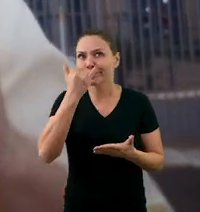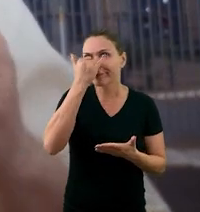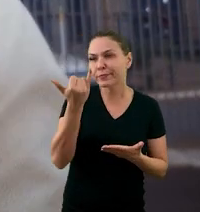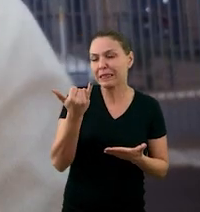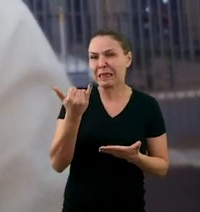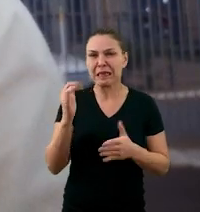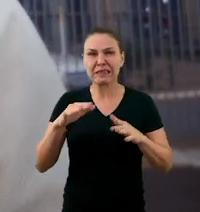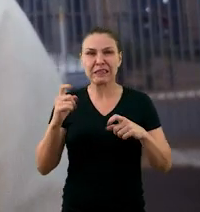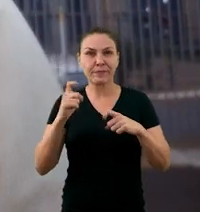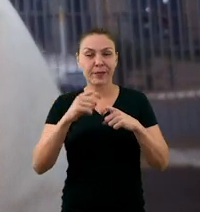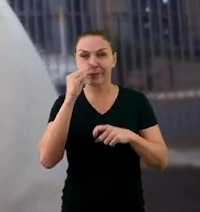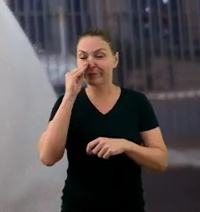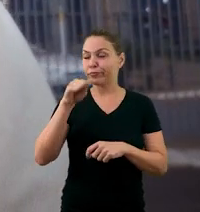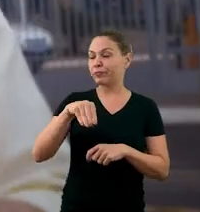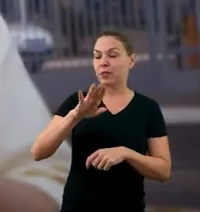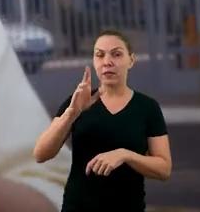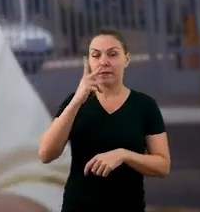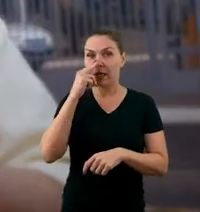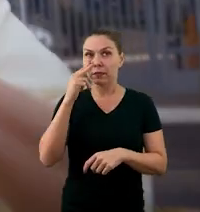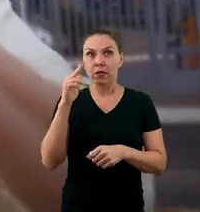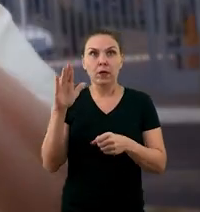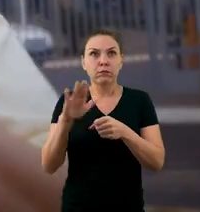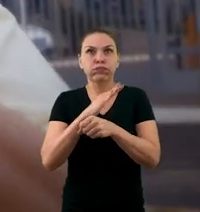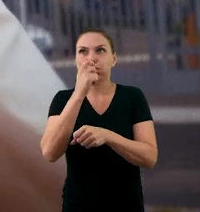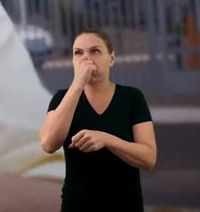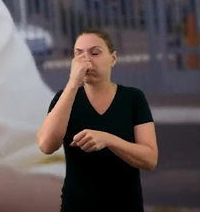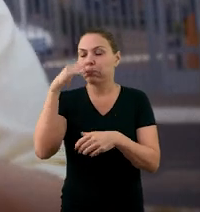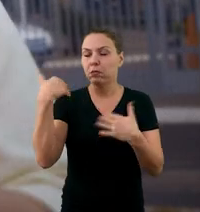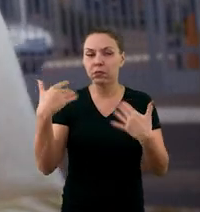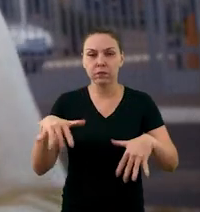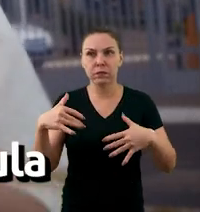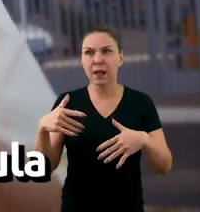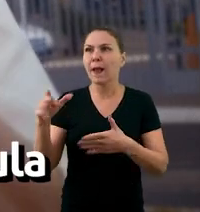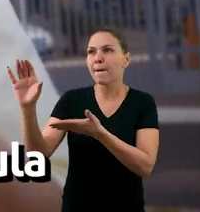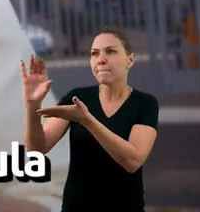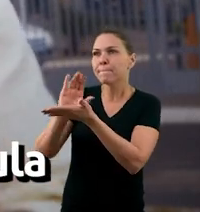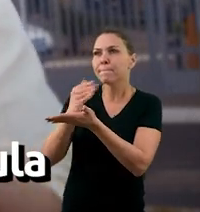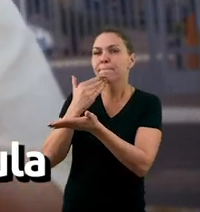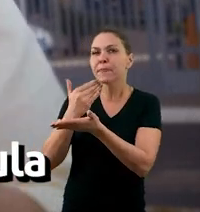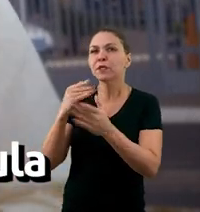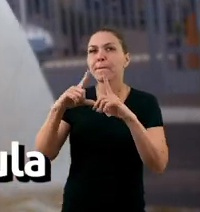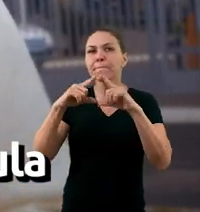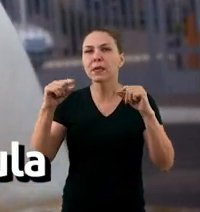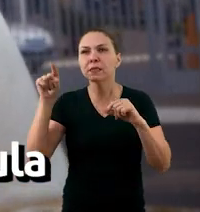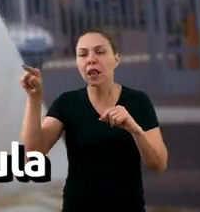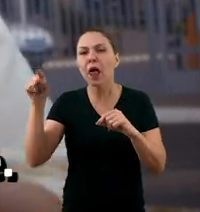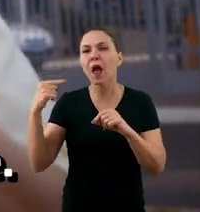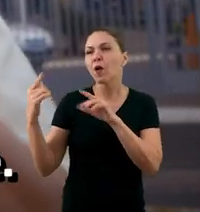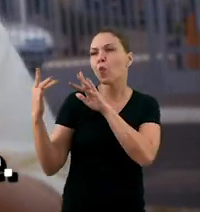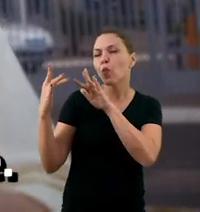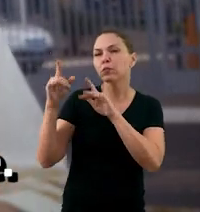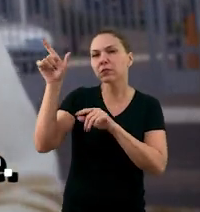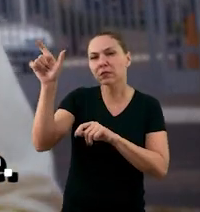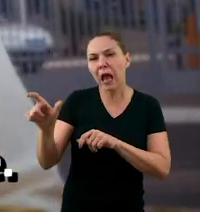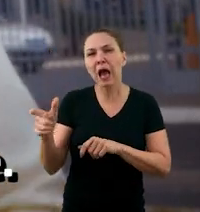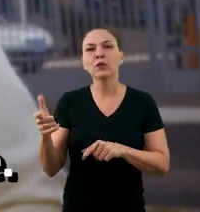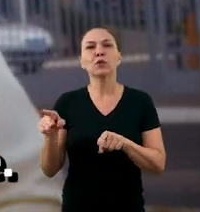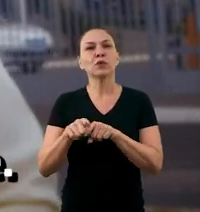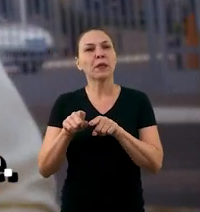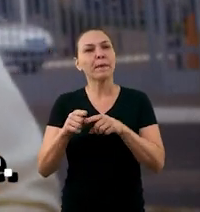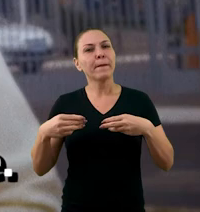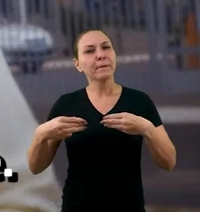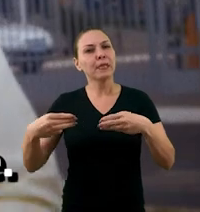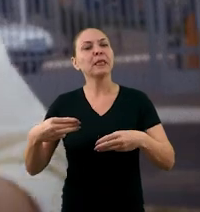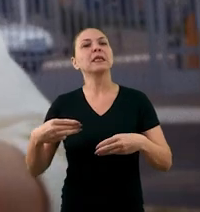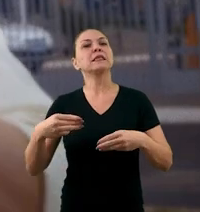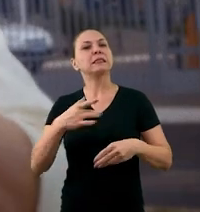sua cara, de tão sobrecarregado que está. Vamos buscar recursos em Brasília. Nós temos linha direta com o presidente Lula e com a ministra da Saúde,